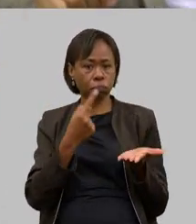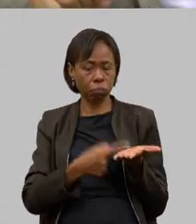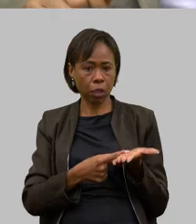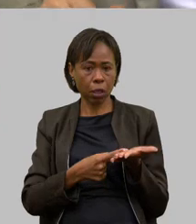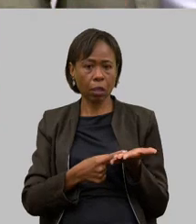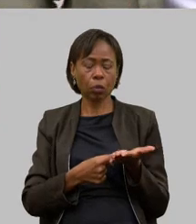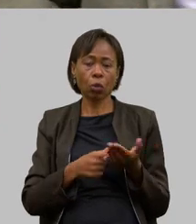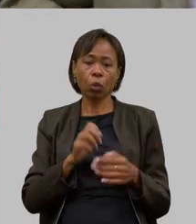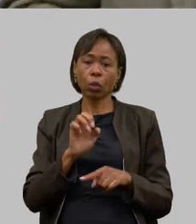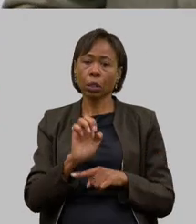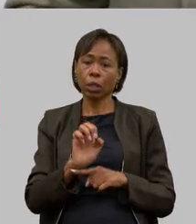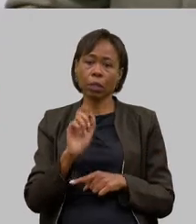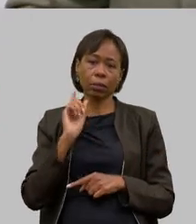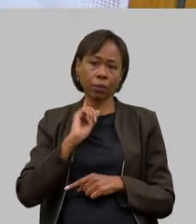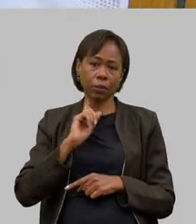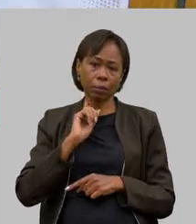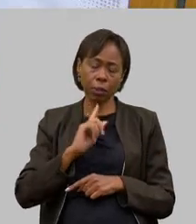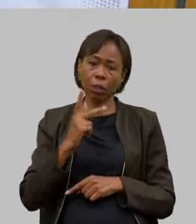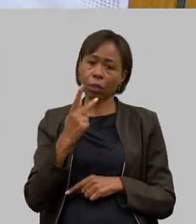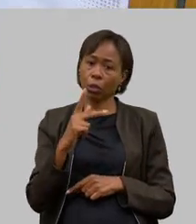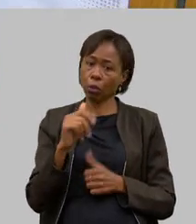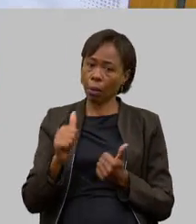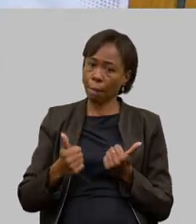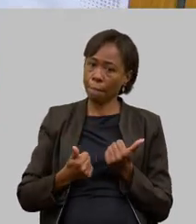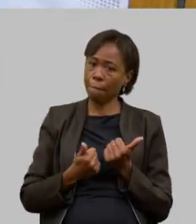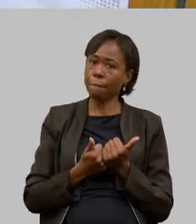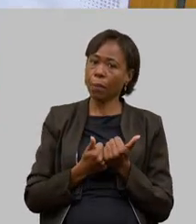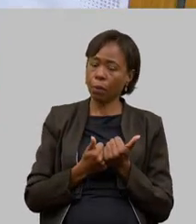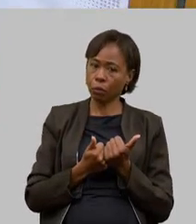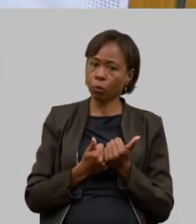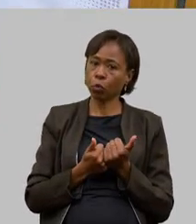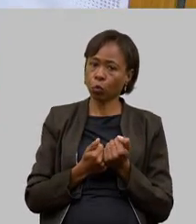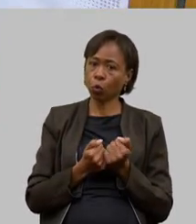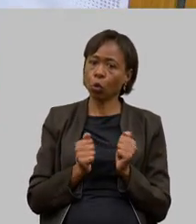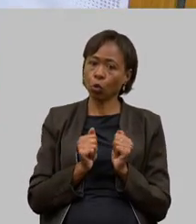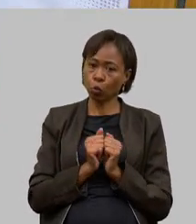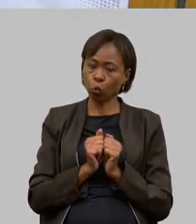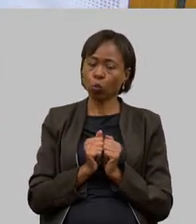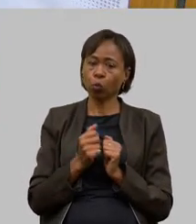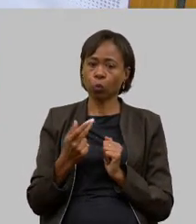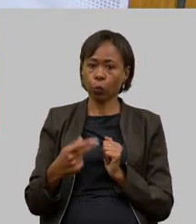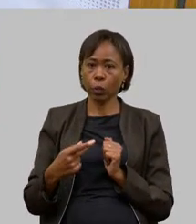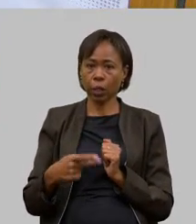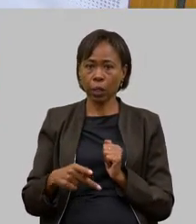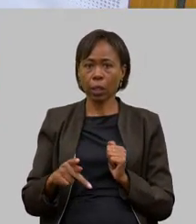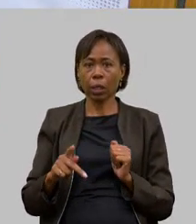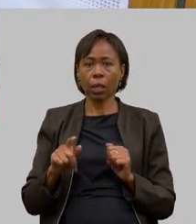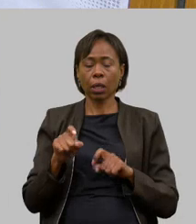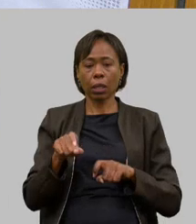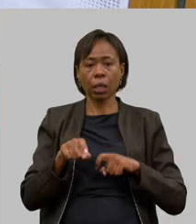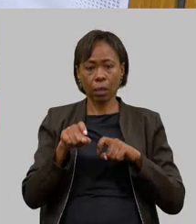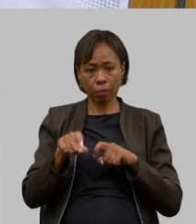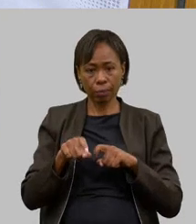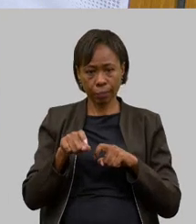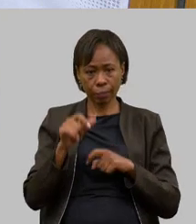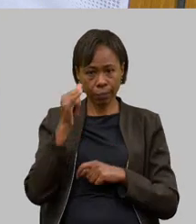e todo o apoio que você e sua equipe vem dando especialmente a nossa agropecuária